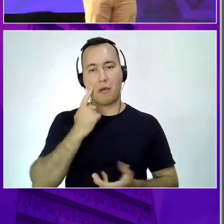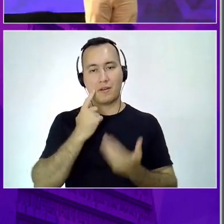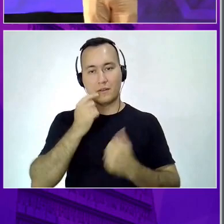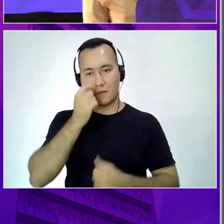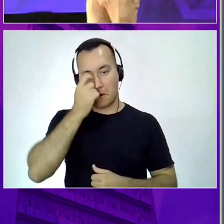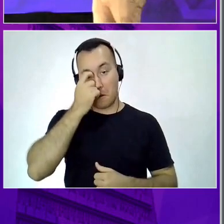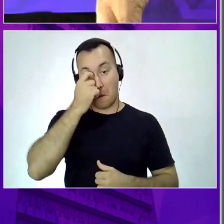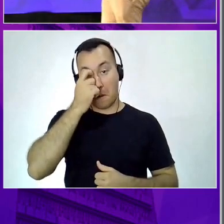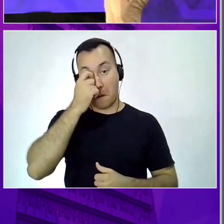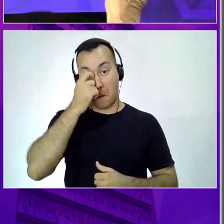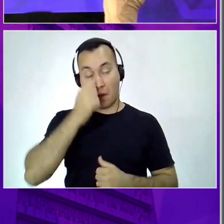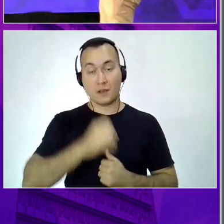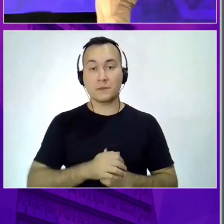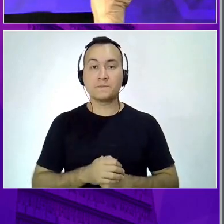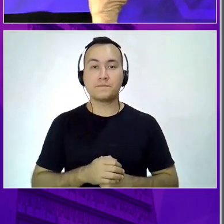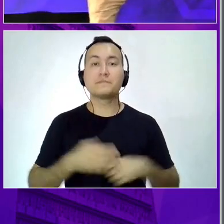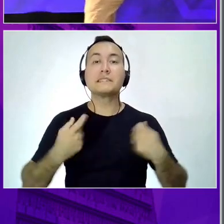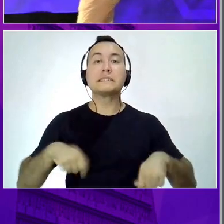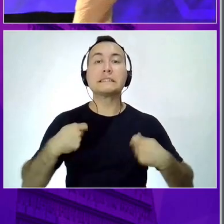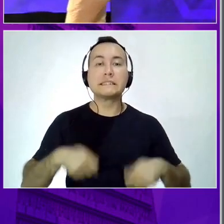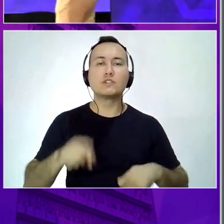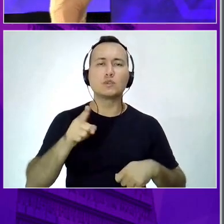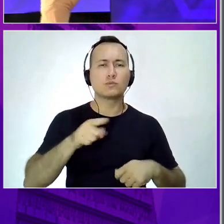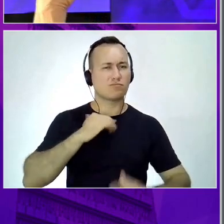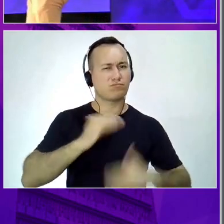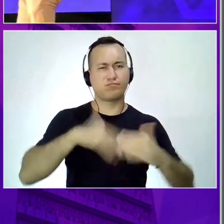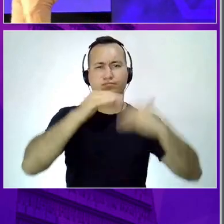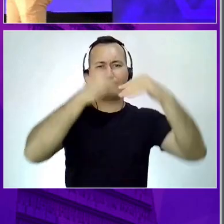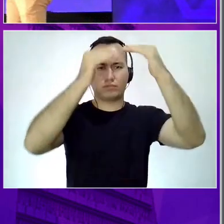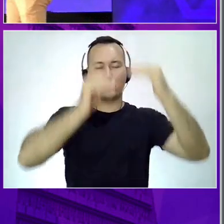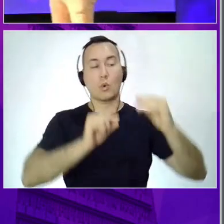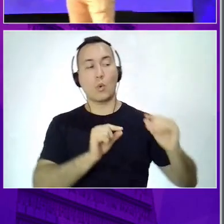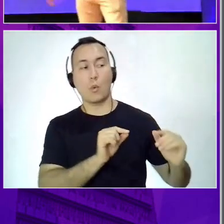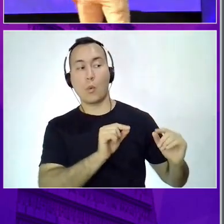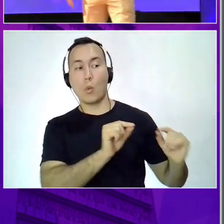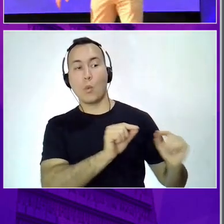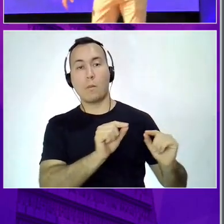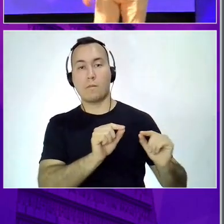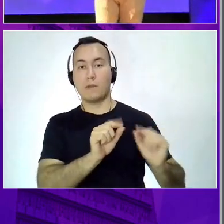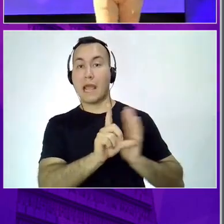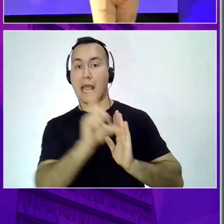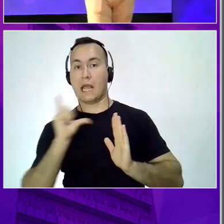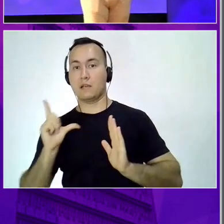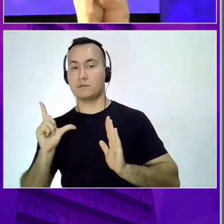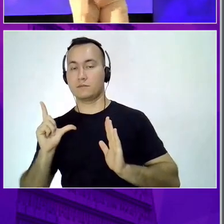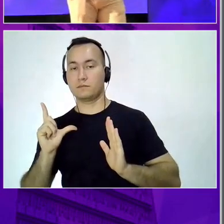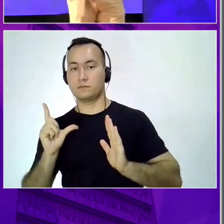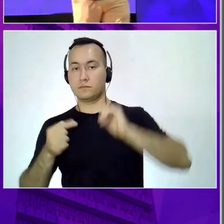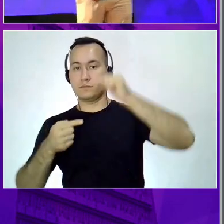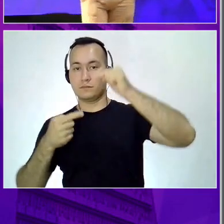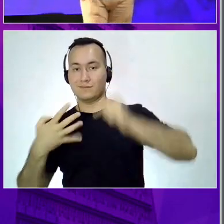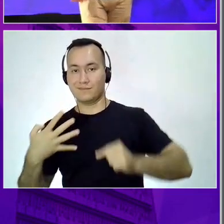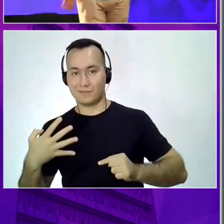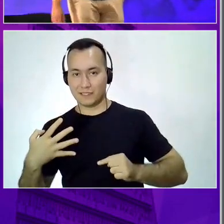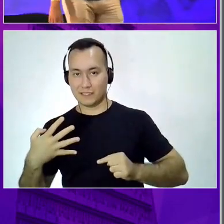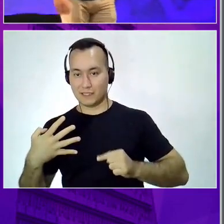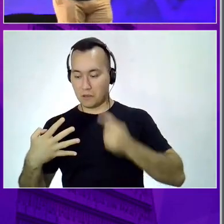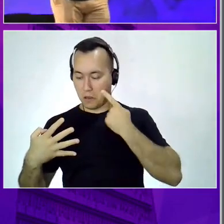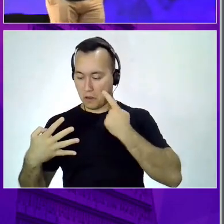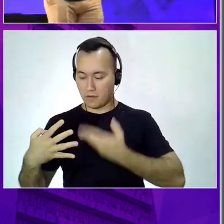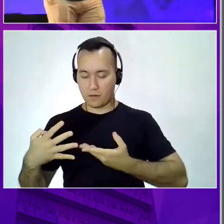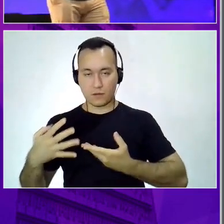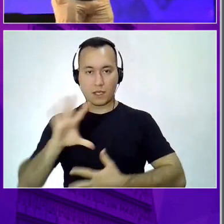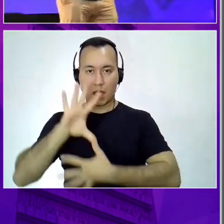áreas que você precisa desenvolver pra conseguir essa transição de carreira. E tem gente que olha pra esse mapa e já fica desesperado, né?